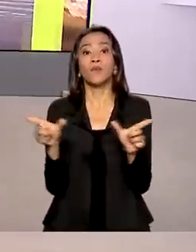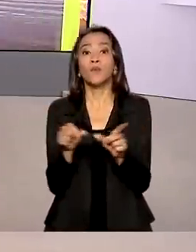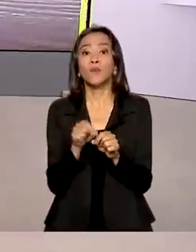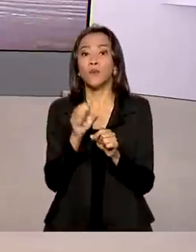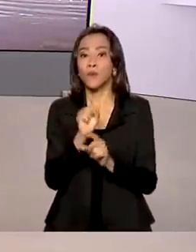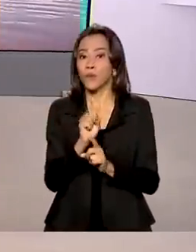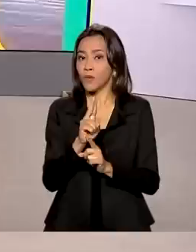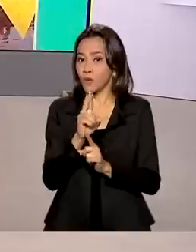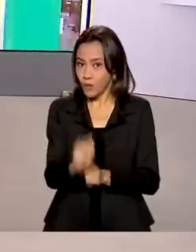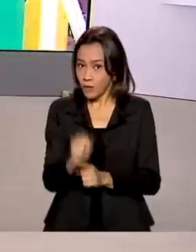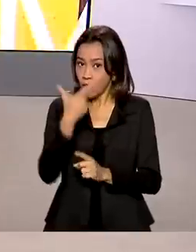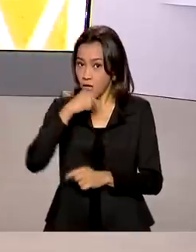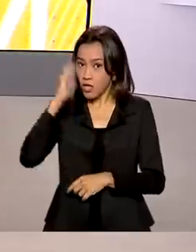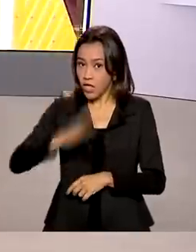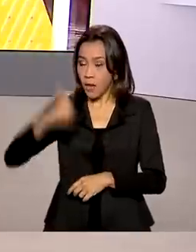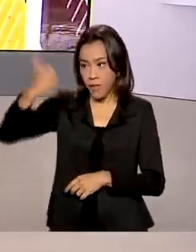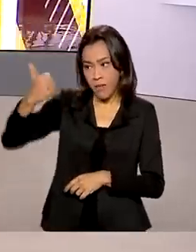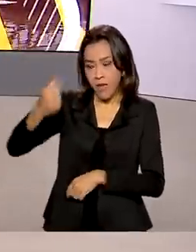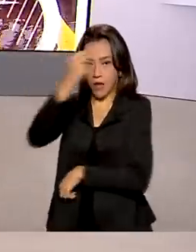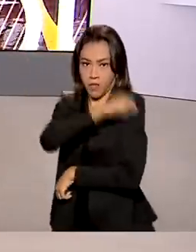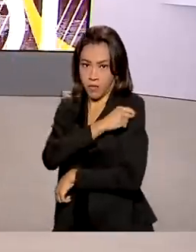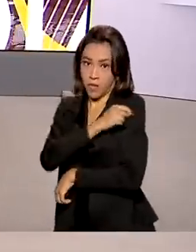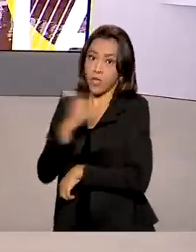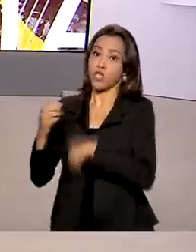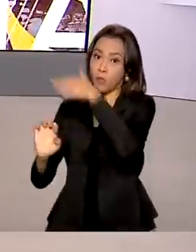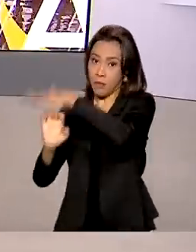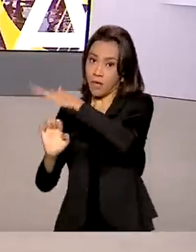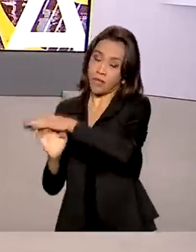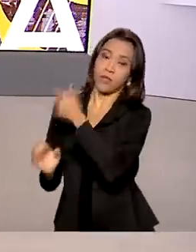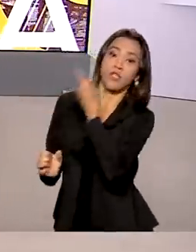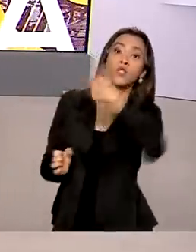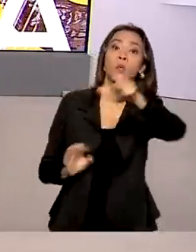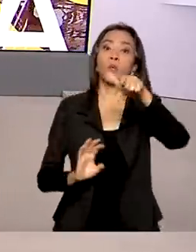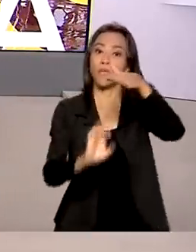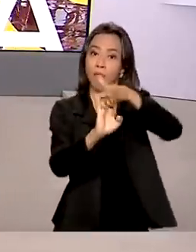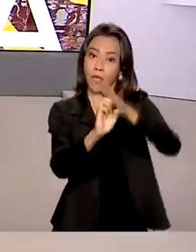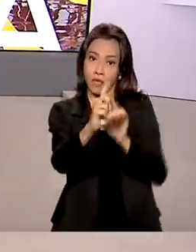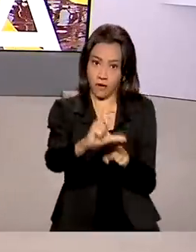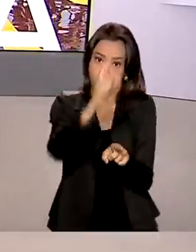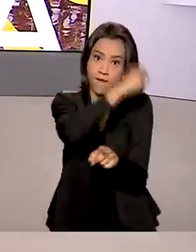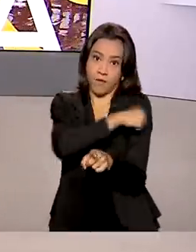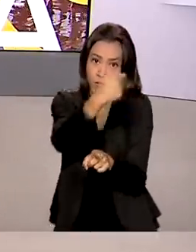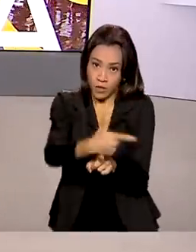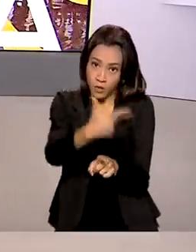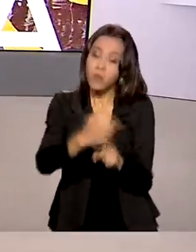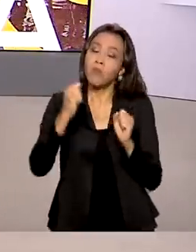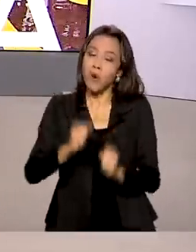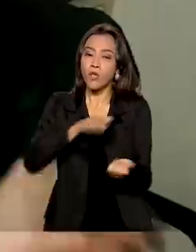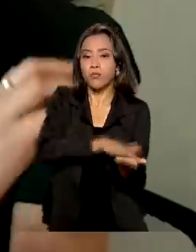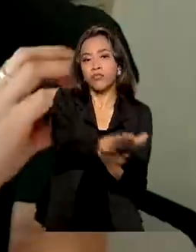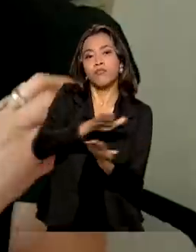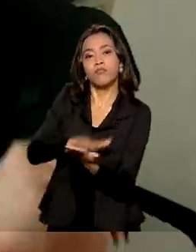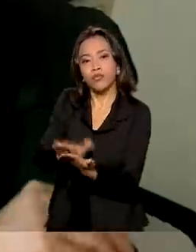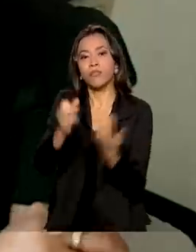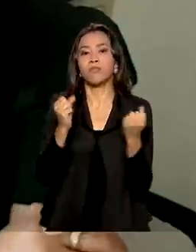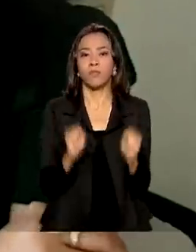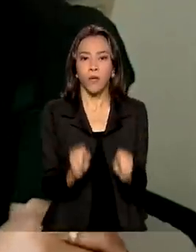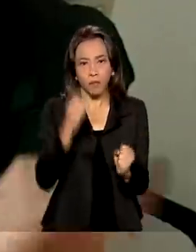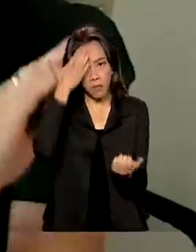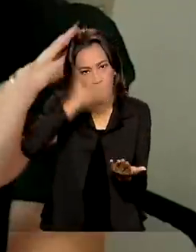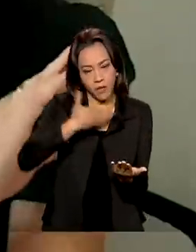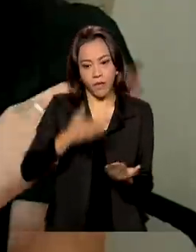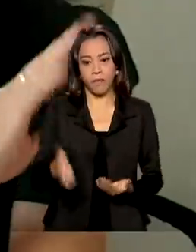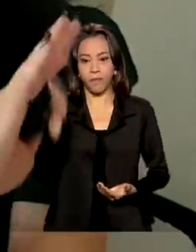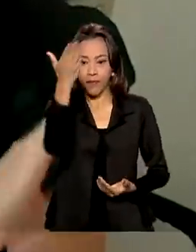quem tomou a primeira dose de um laboratório e a segunda de outro também vai poder expedir o comprovante. A Cirlei